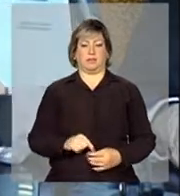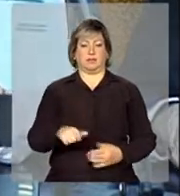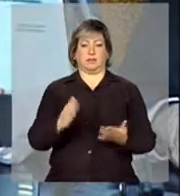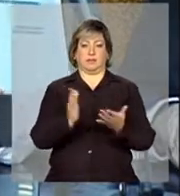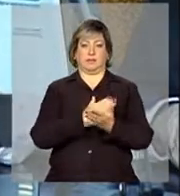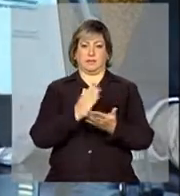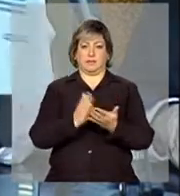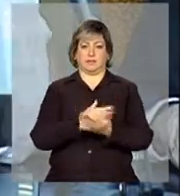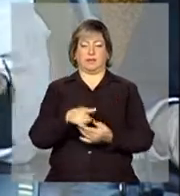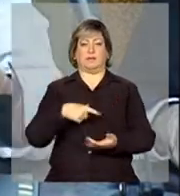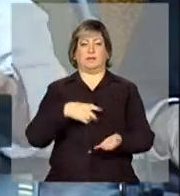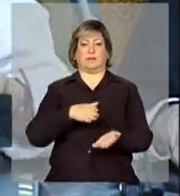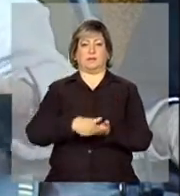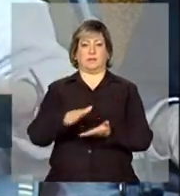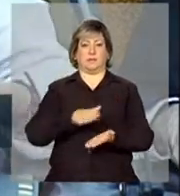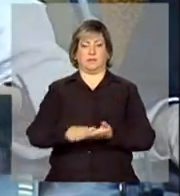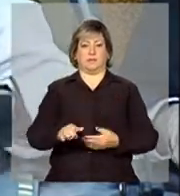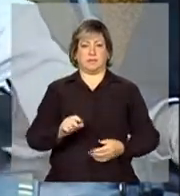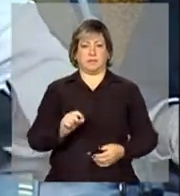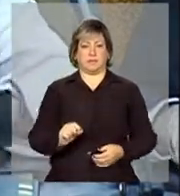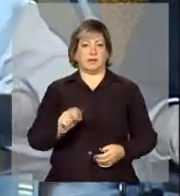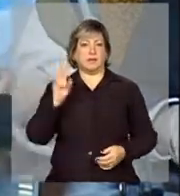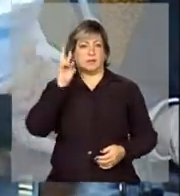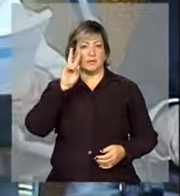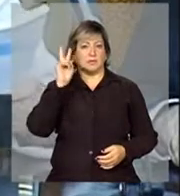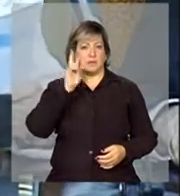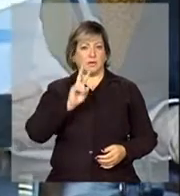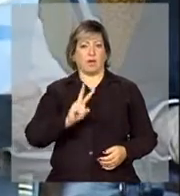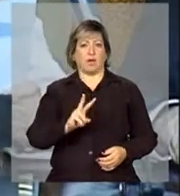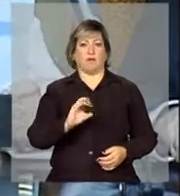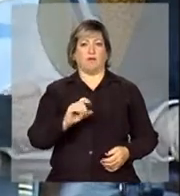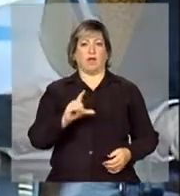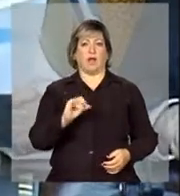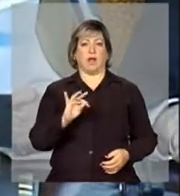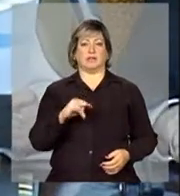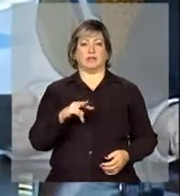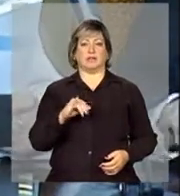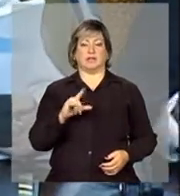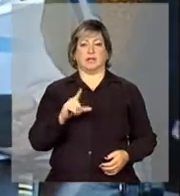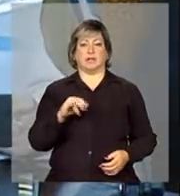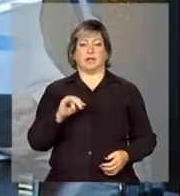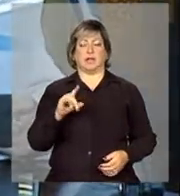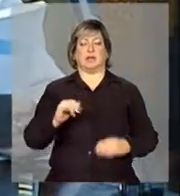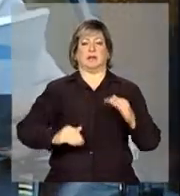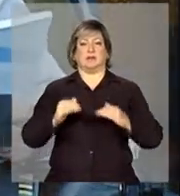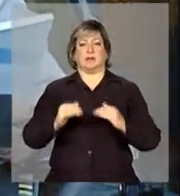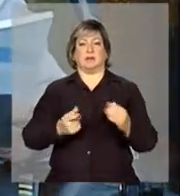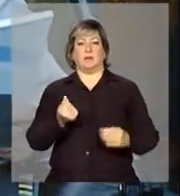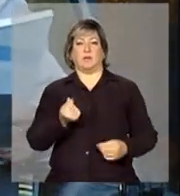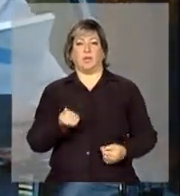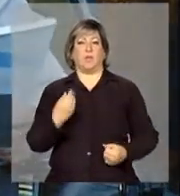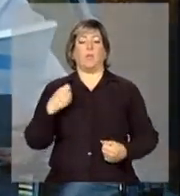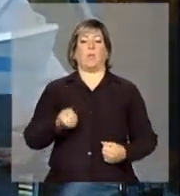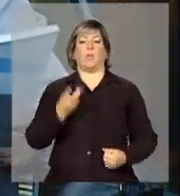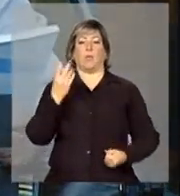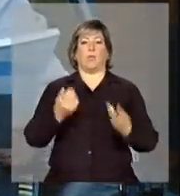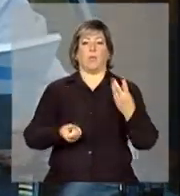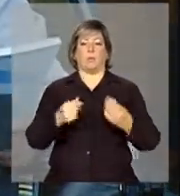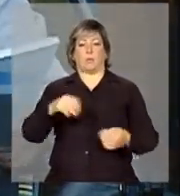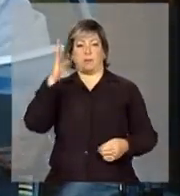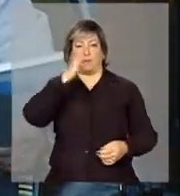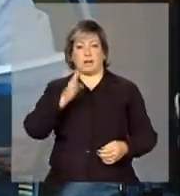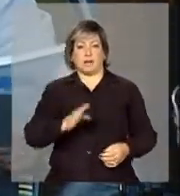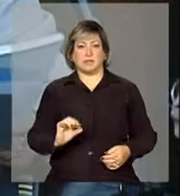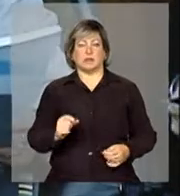publicado pela CAISAM, sobre volatilidade dos preços internacionais, inflação de alimentos no Brasil, fatores determinantes e